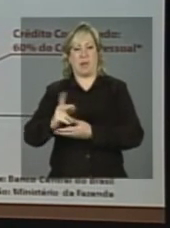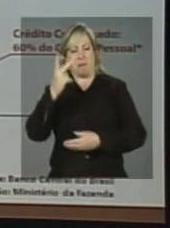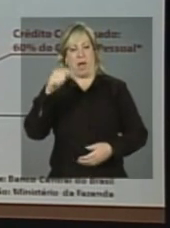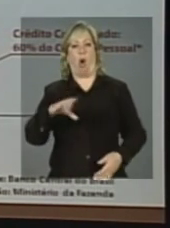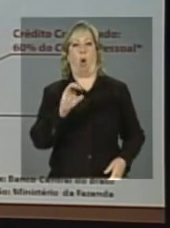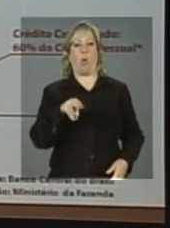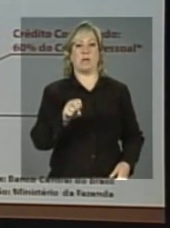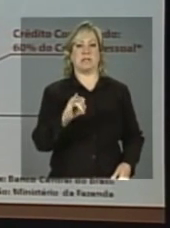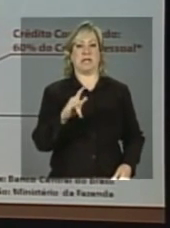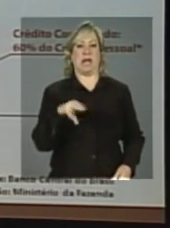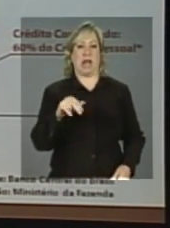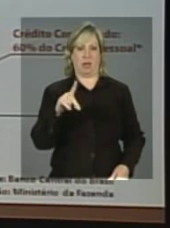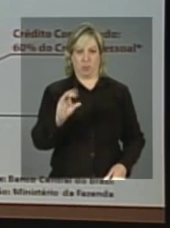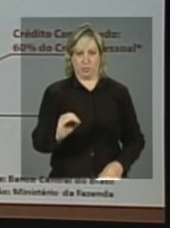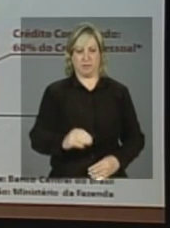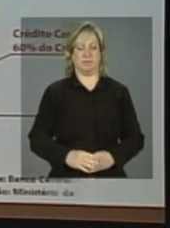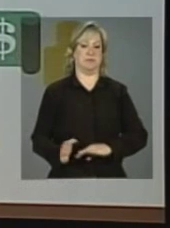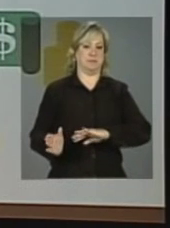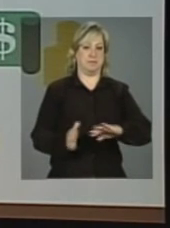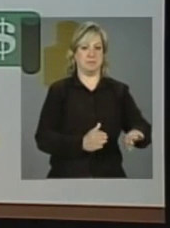consignado. Passamos adiante.